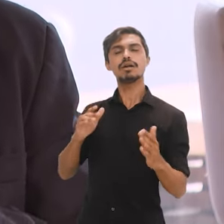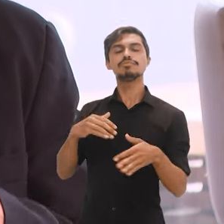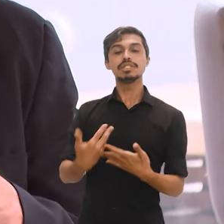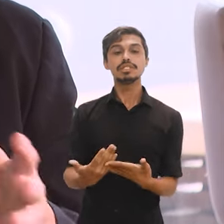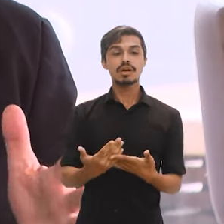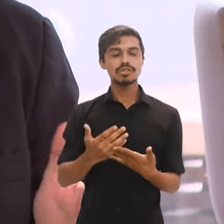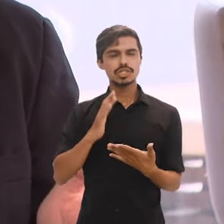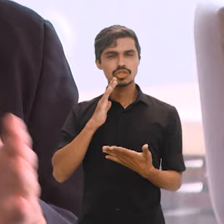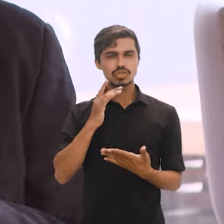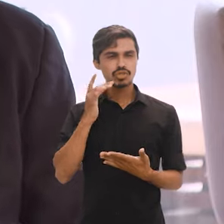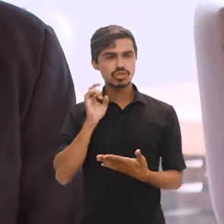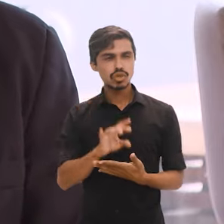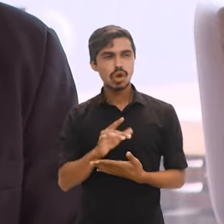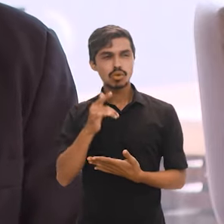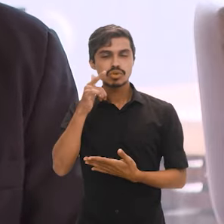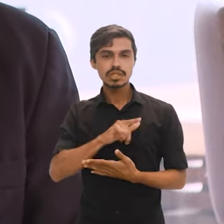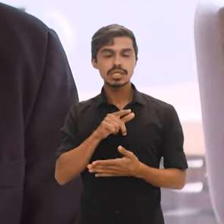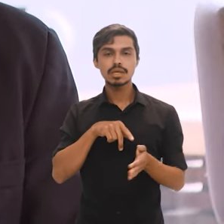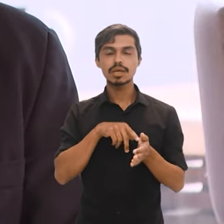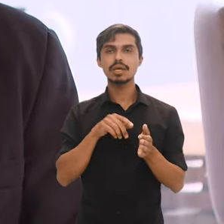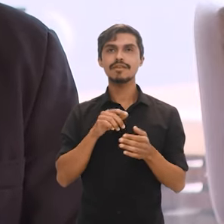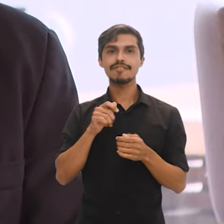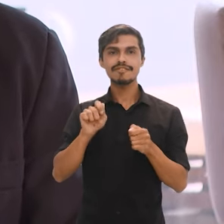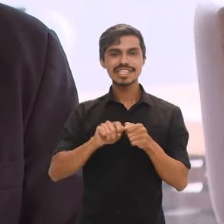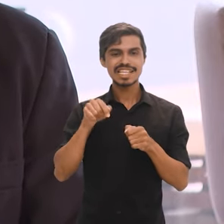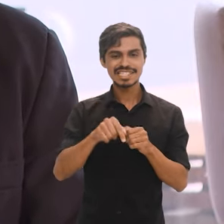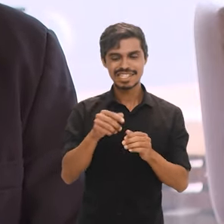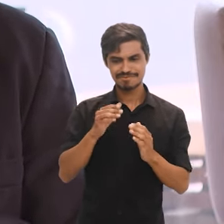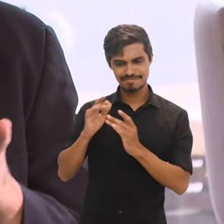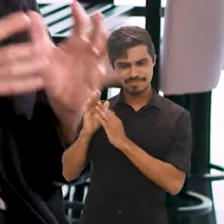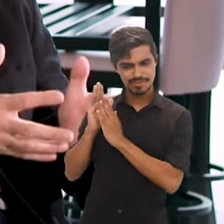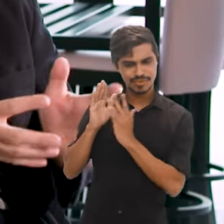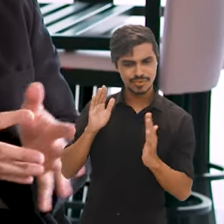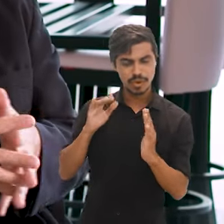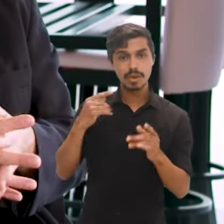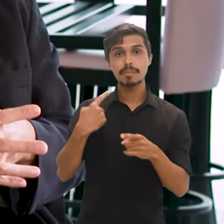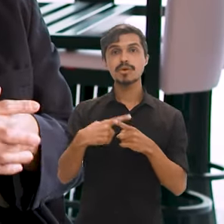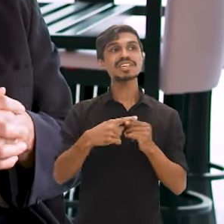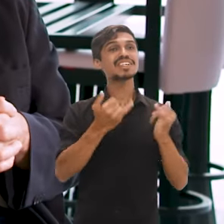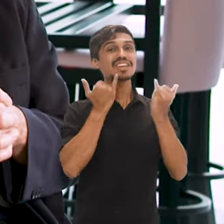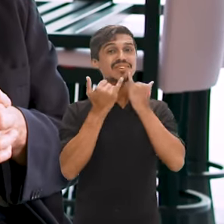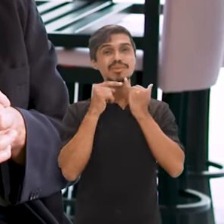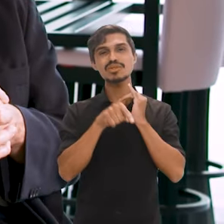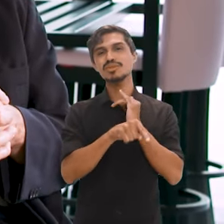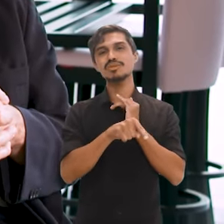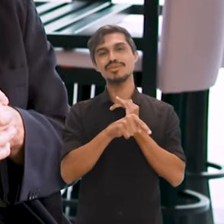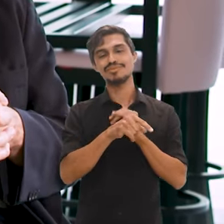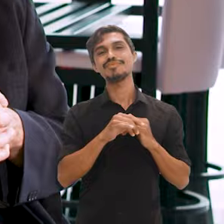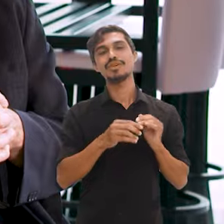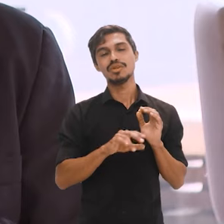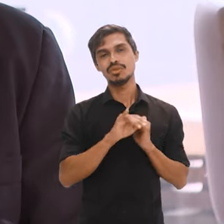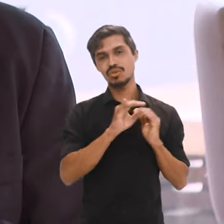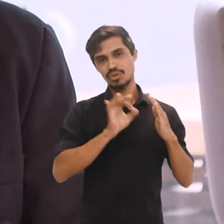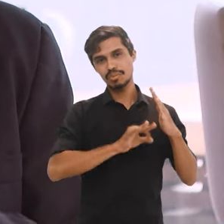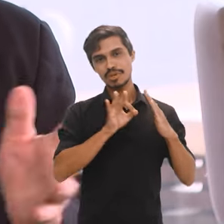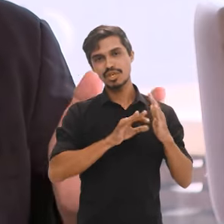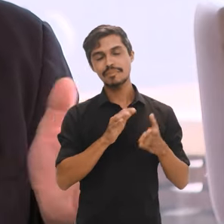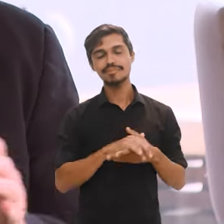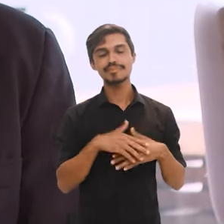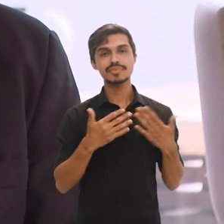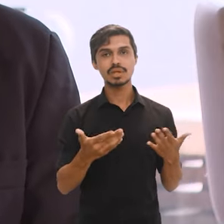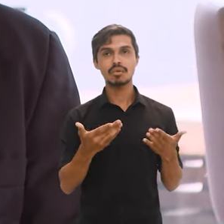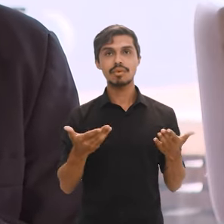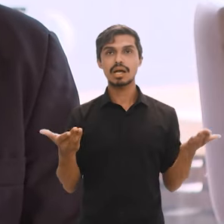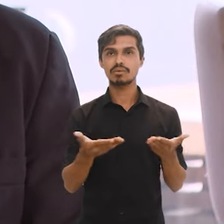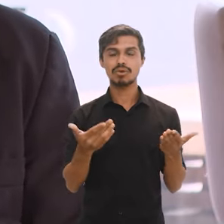só consegui realizar essa trajetória acadêmica com base nas informações do IBGE. Então, agora,